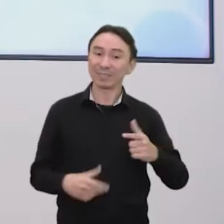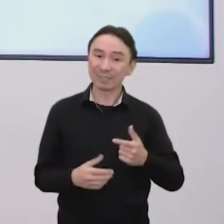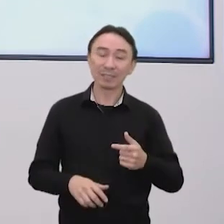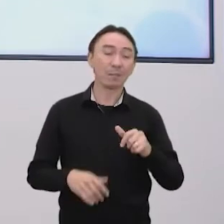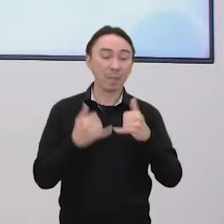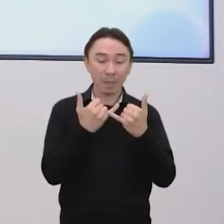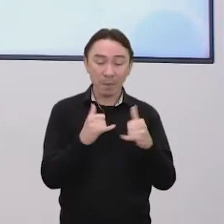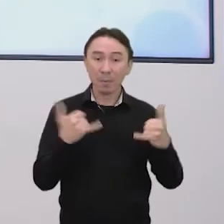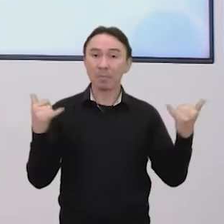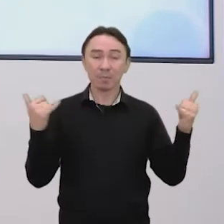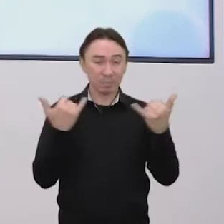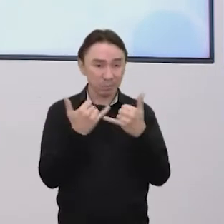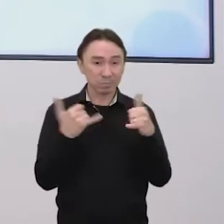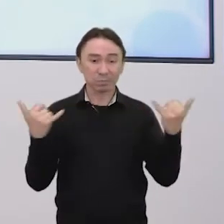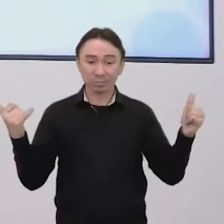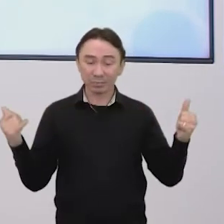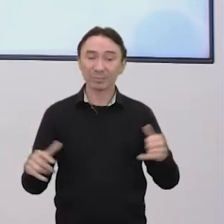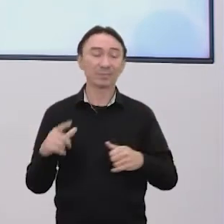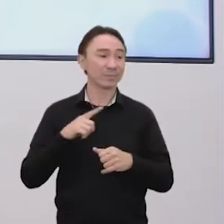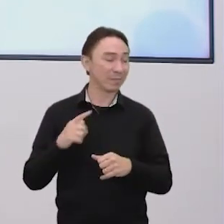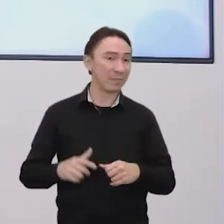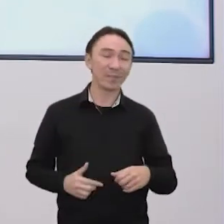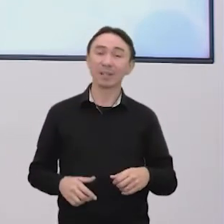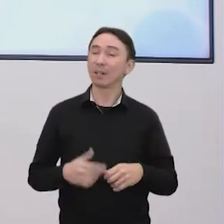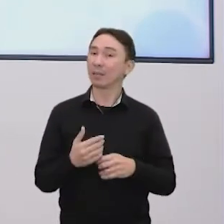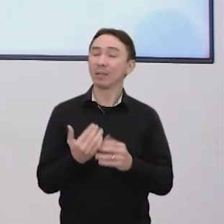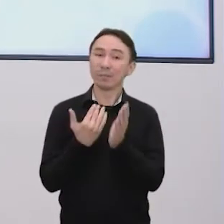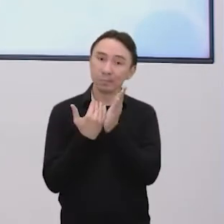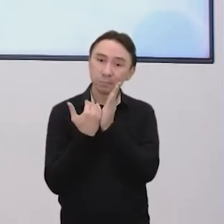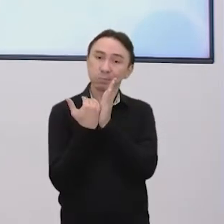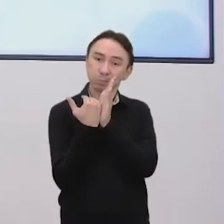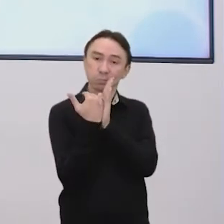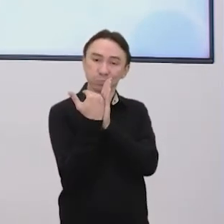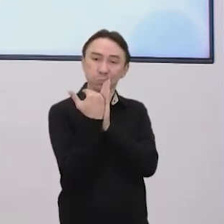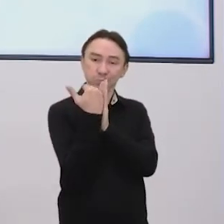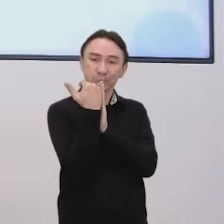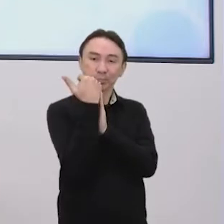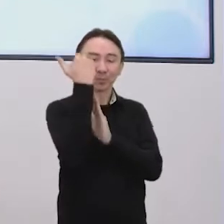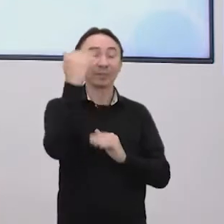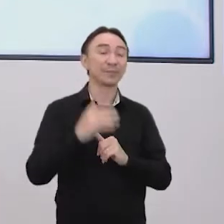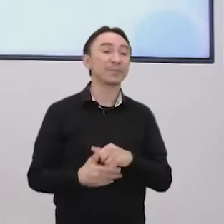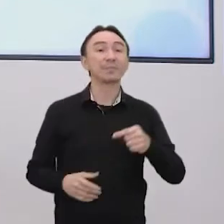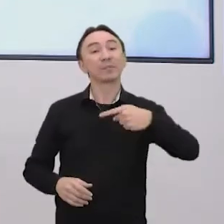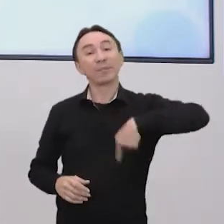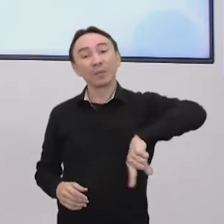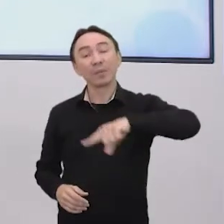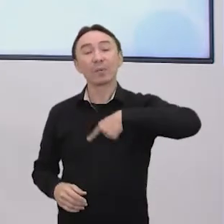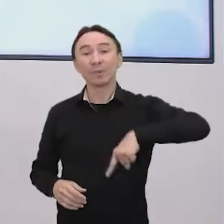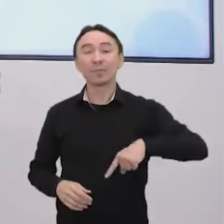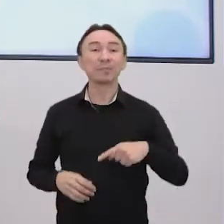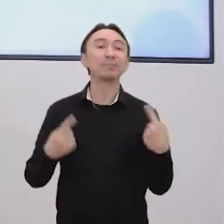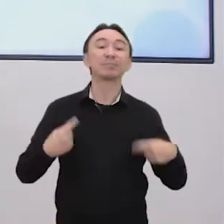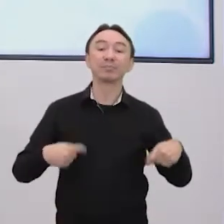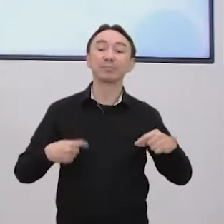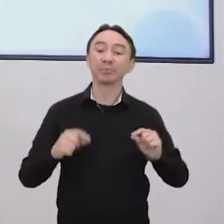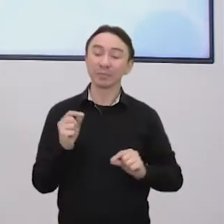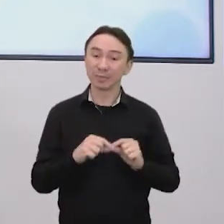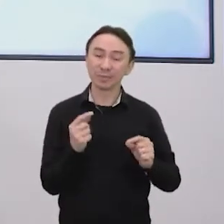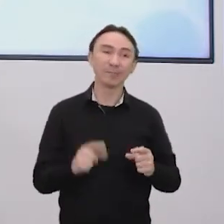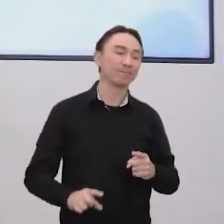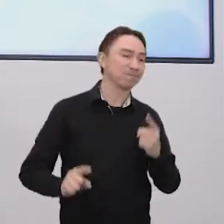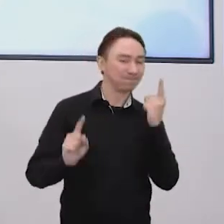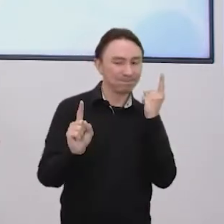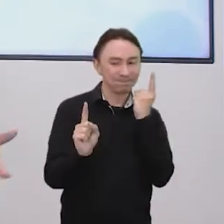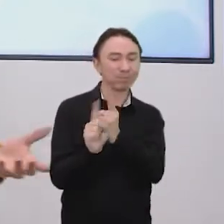cada vez mais aumentado. Então, o que a gente precisa é descobrir maneiras de pegar energias,